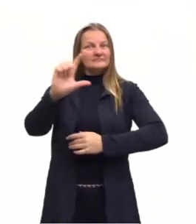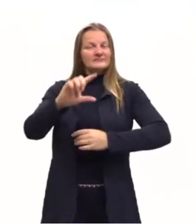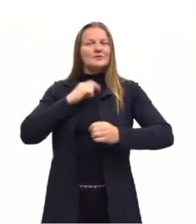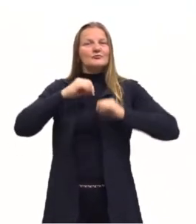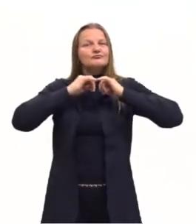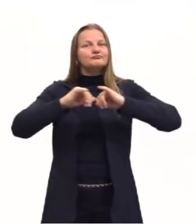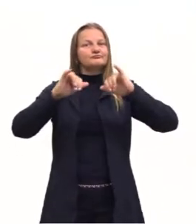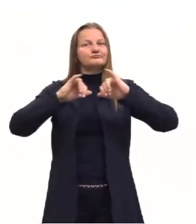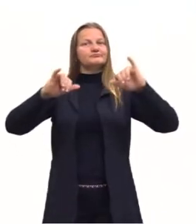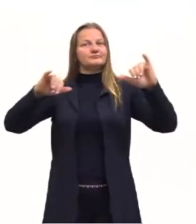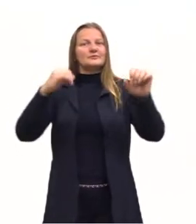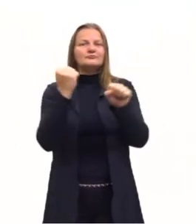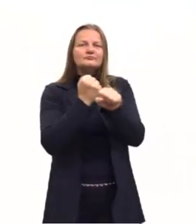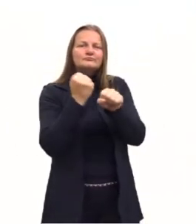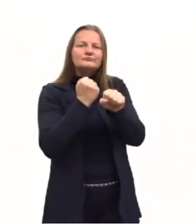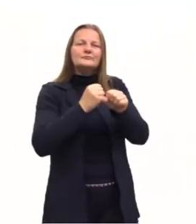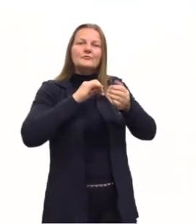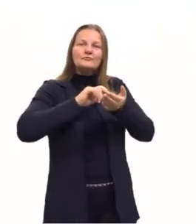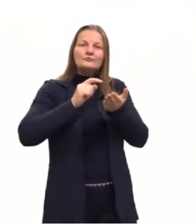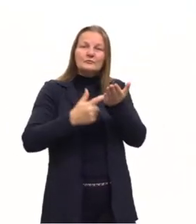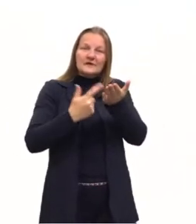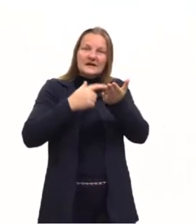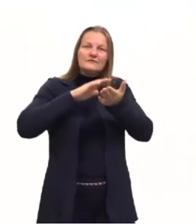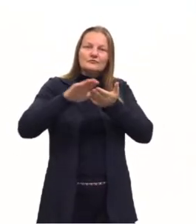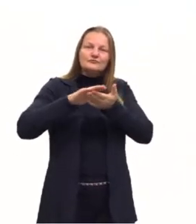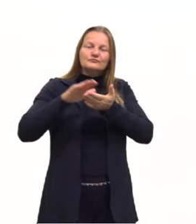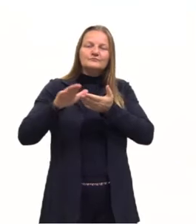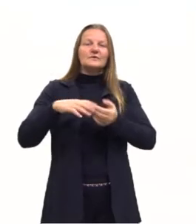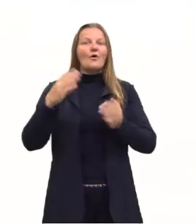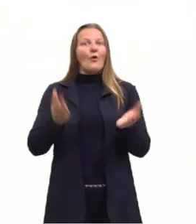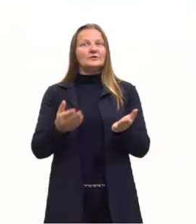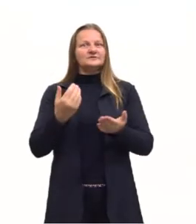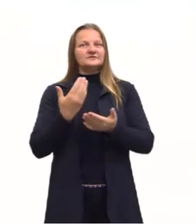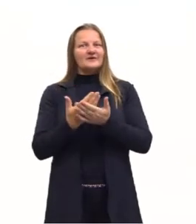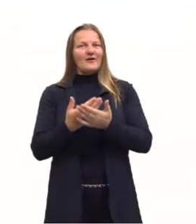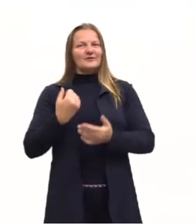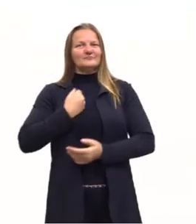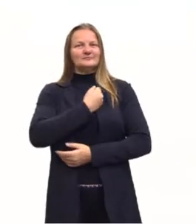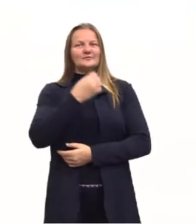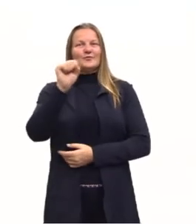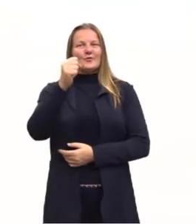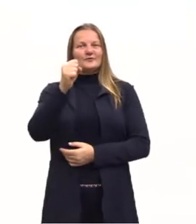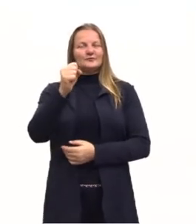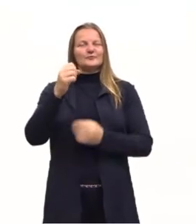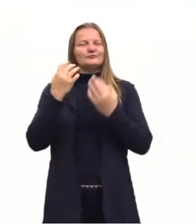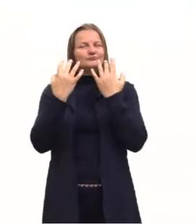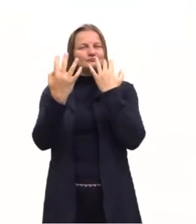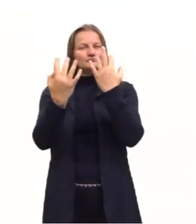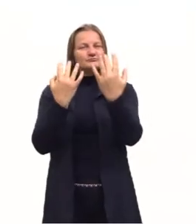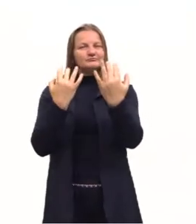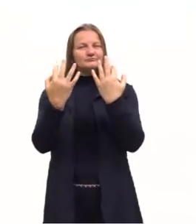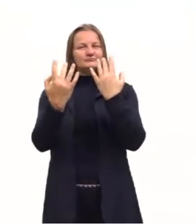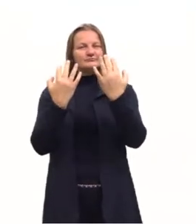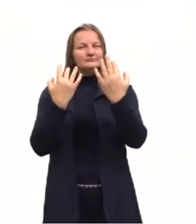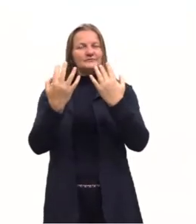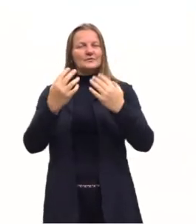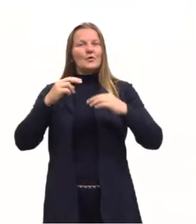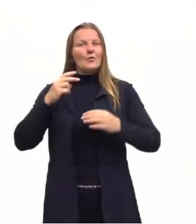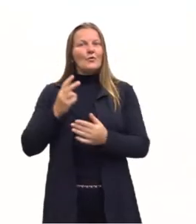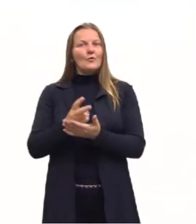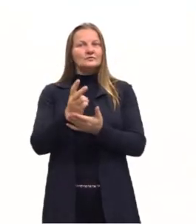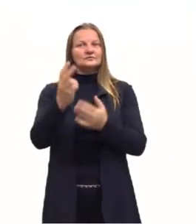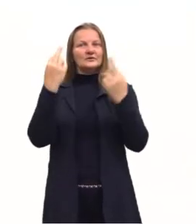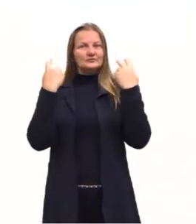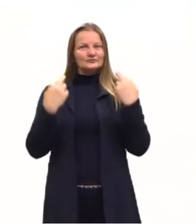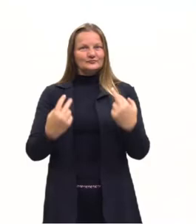publicadas. Aqui nós temos a aula número 8, naturalismo, que é uma continuidade do realismo. E